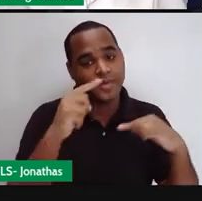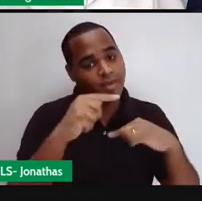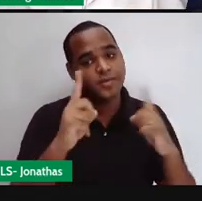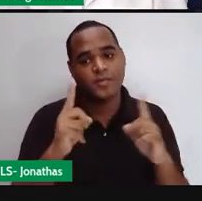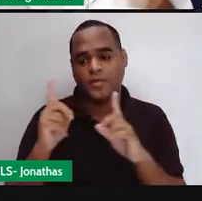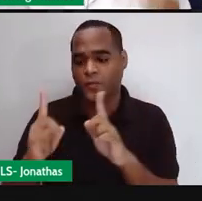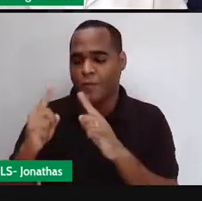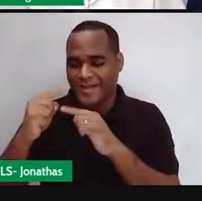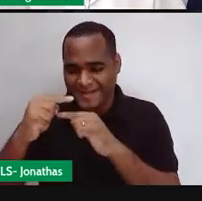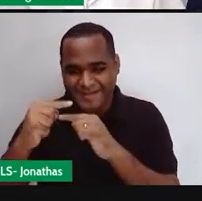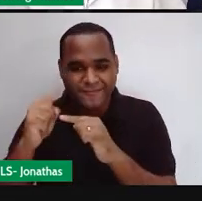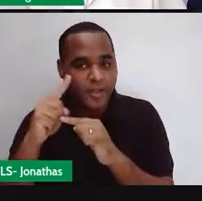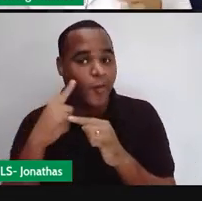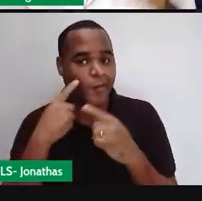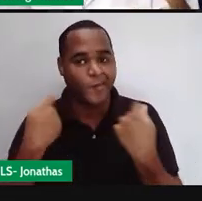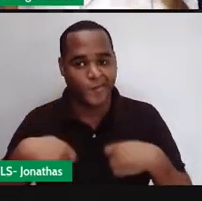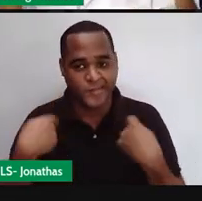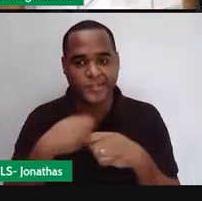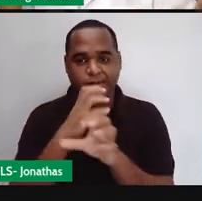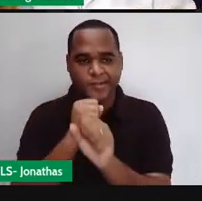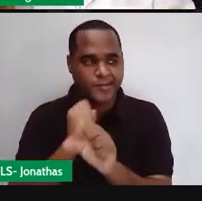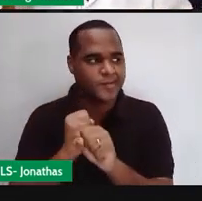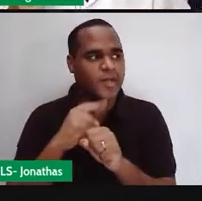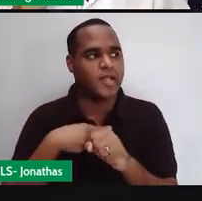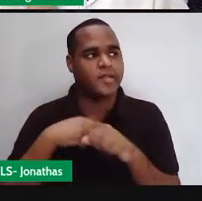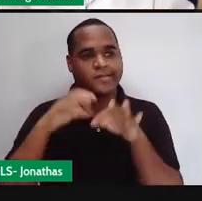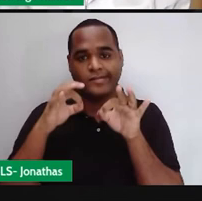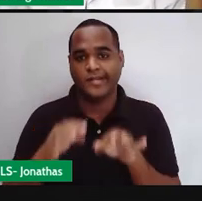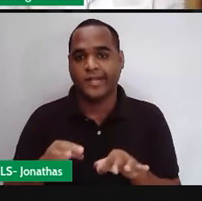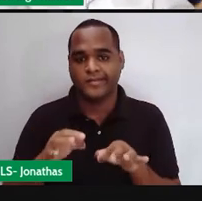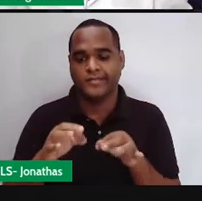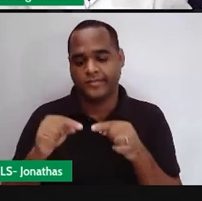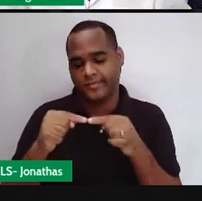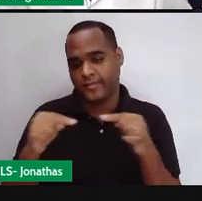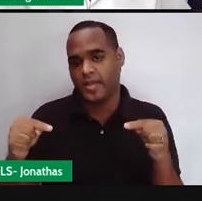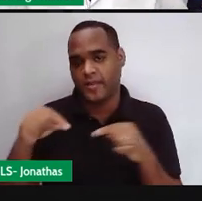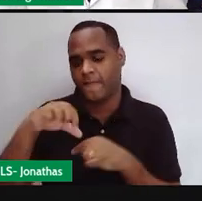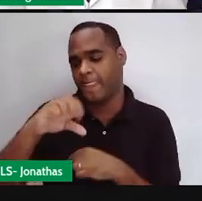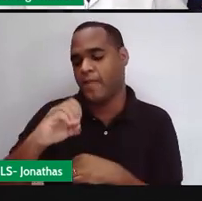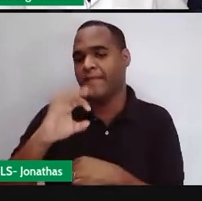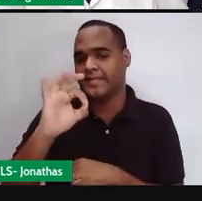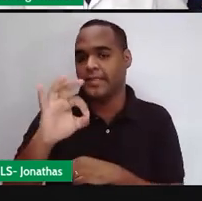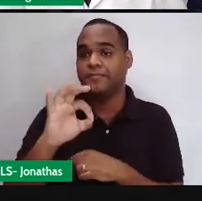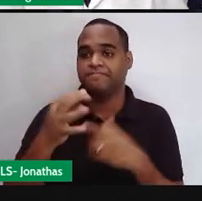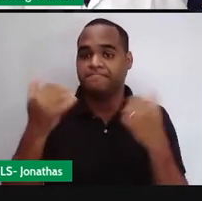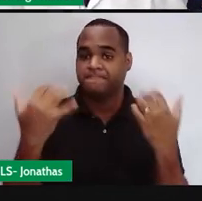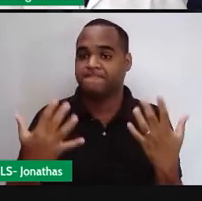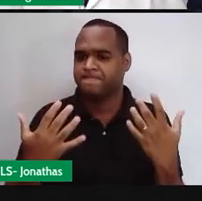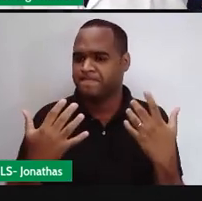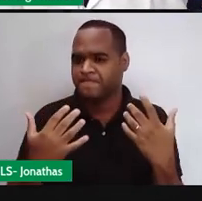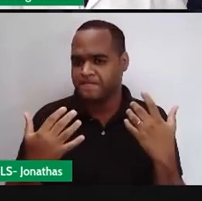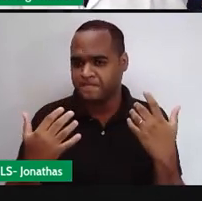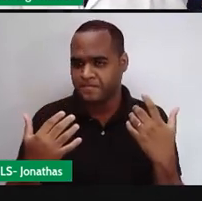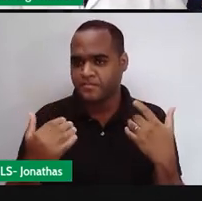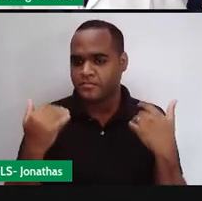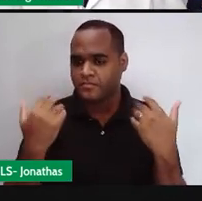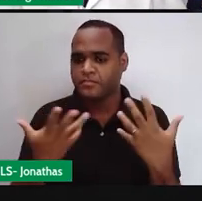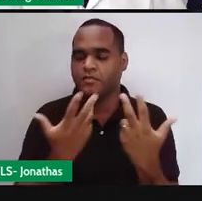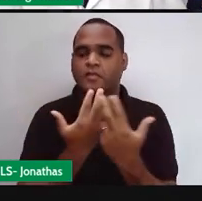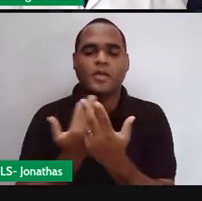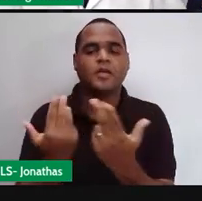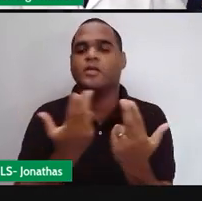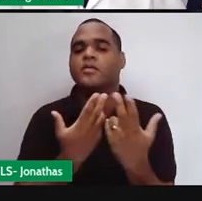internos do retângulo todos são retos 90 graus e a mesma coisa